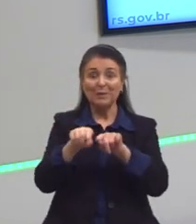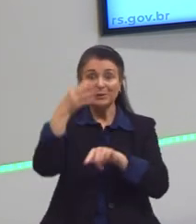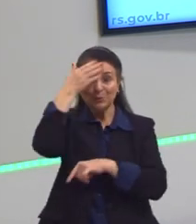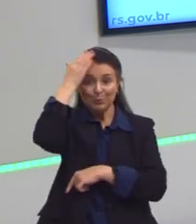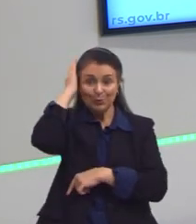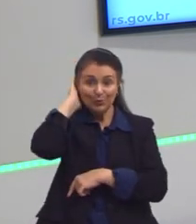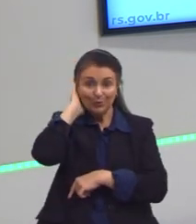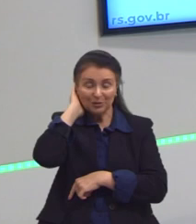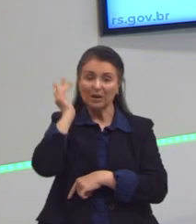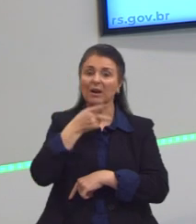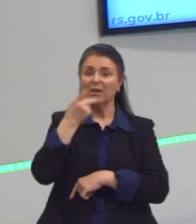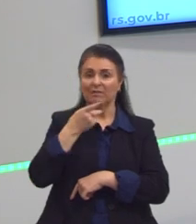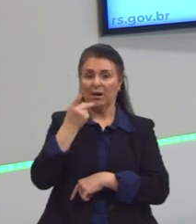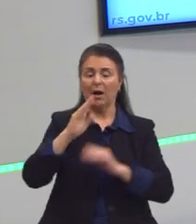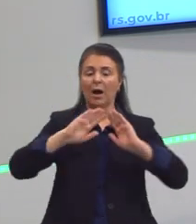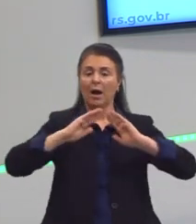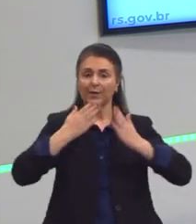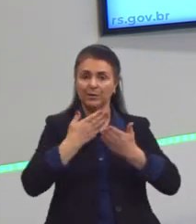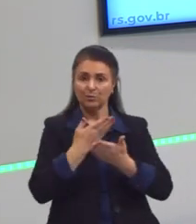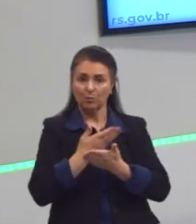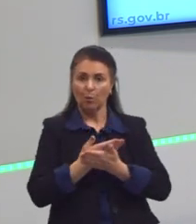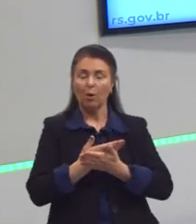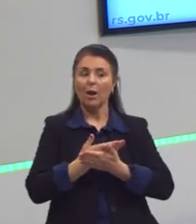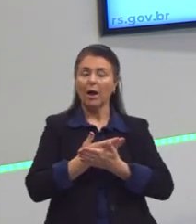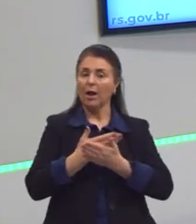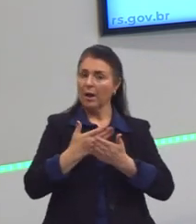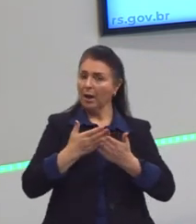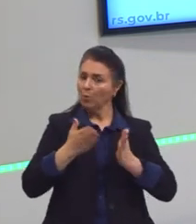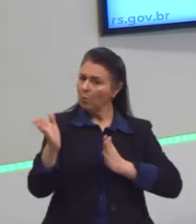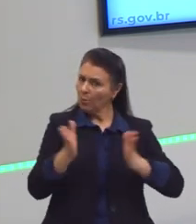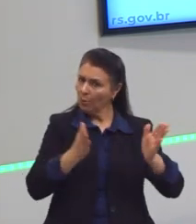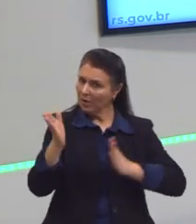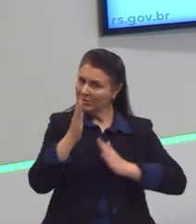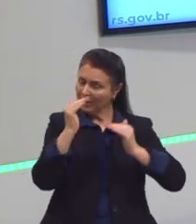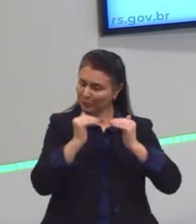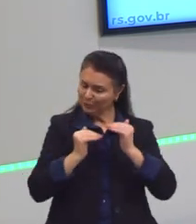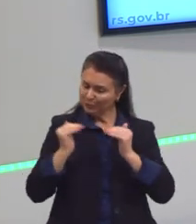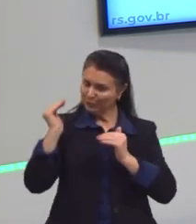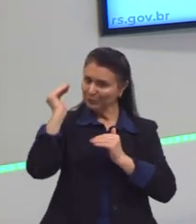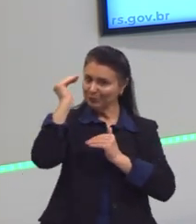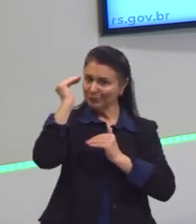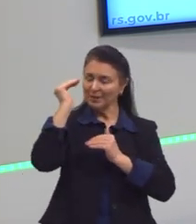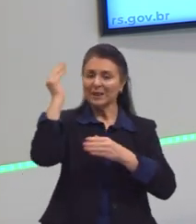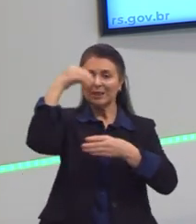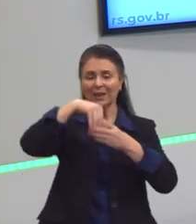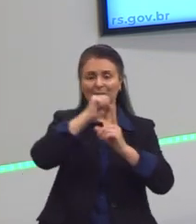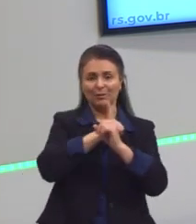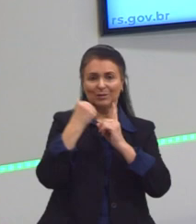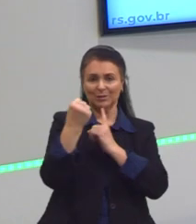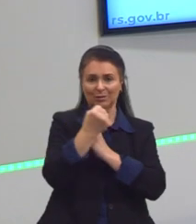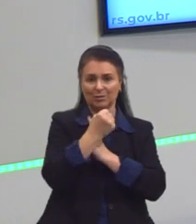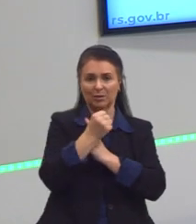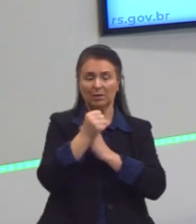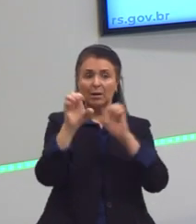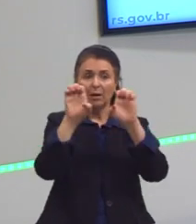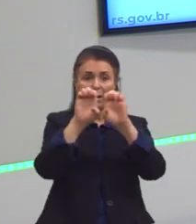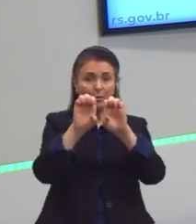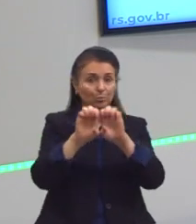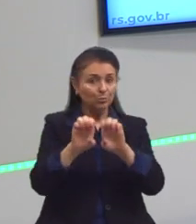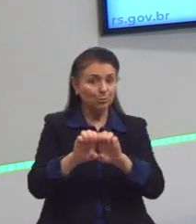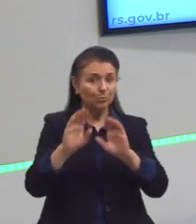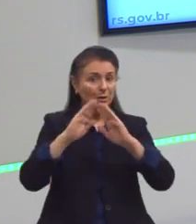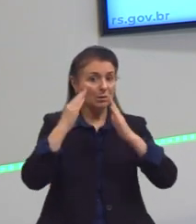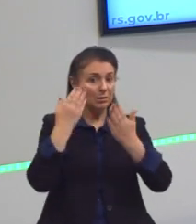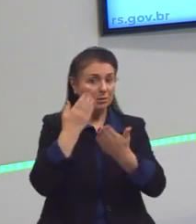como a escola um fator de ascensão social, porque a estrutura da escola muitas vezes não lê a